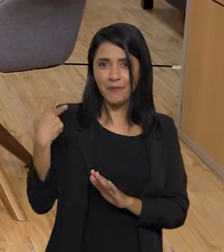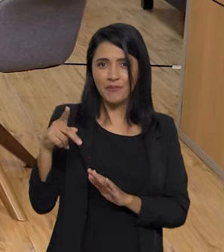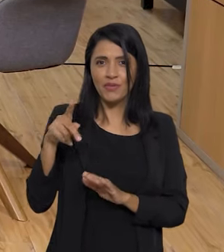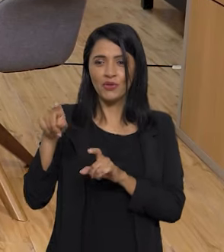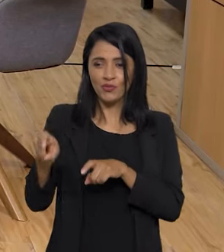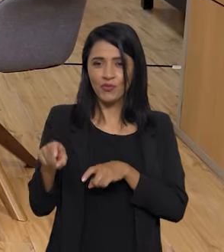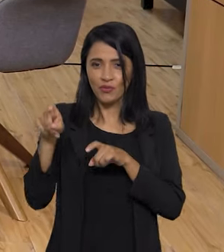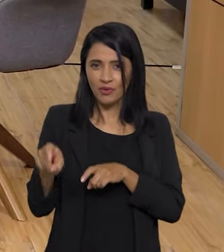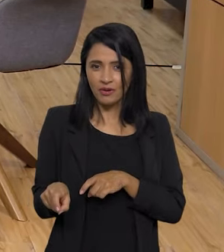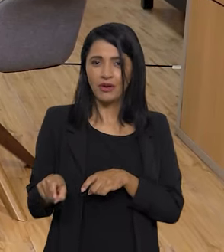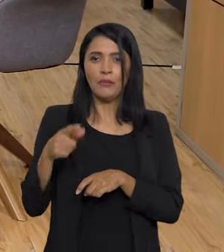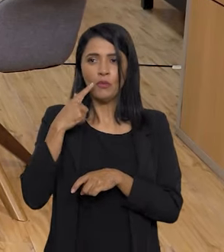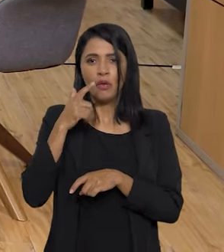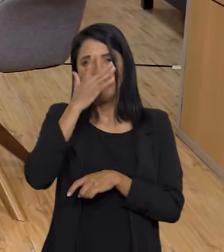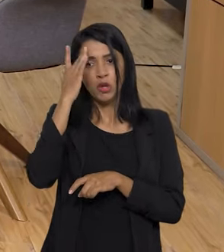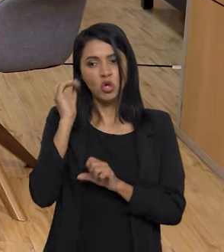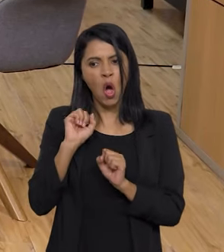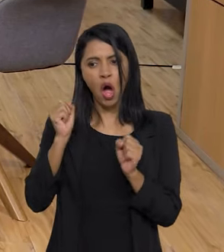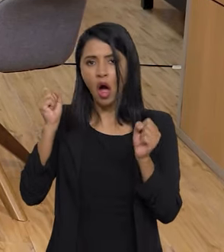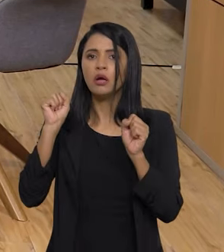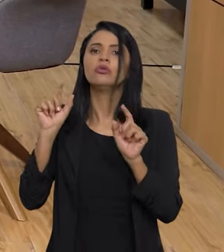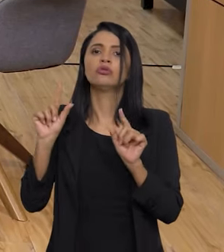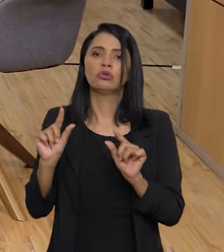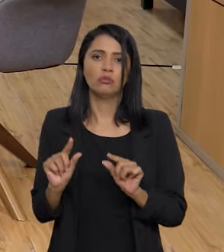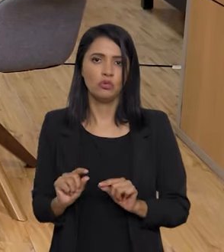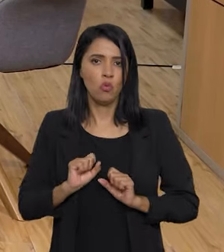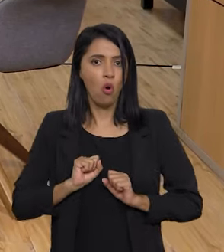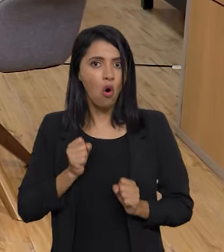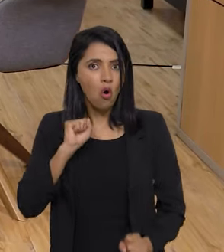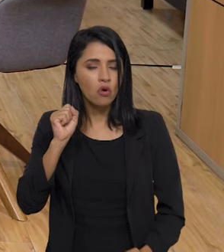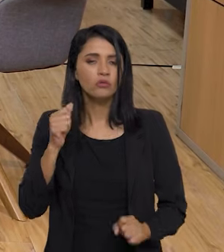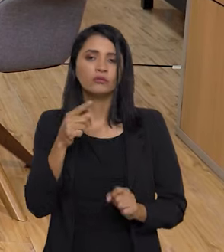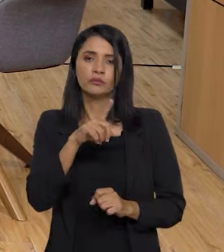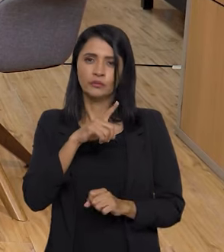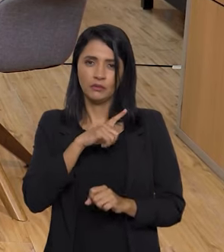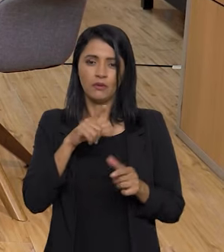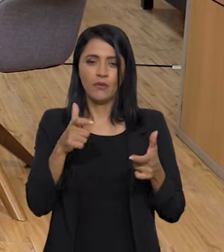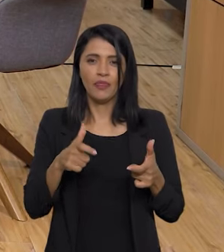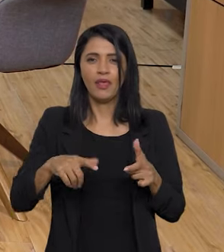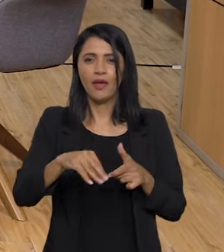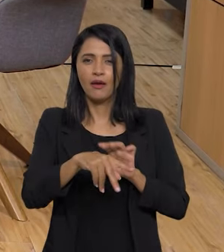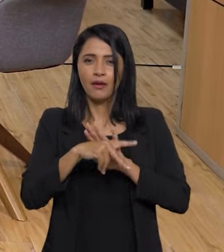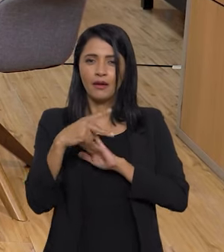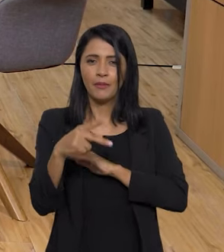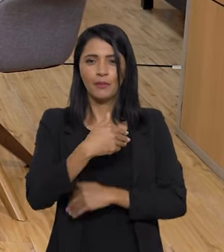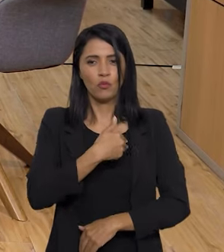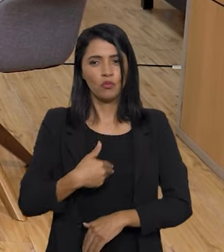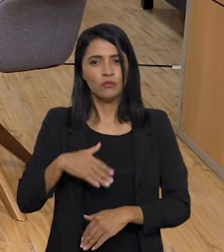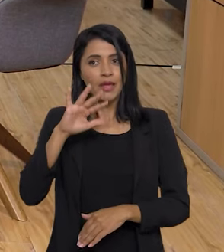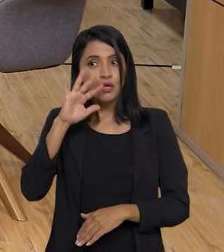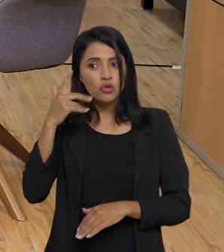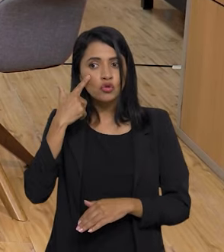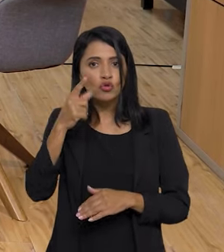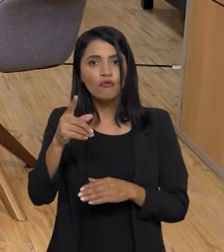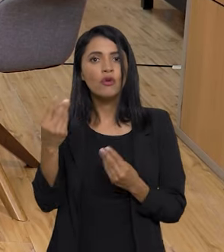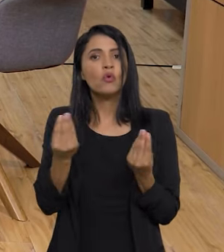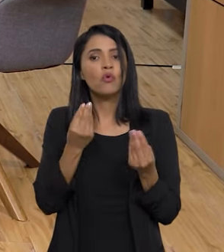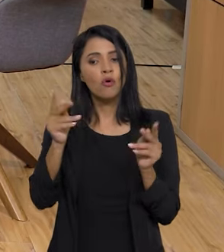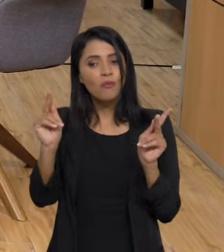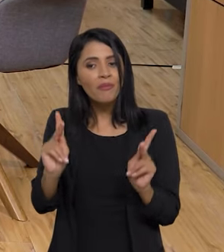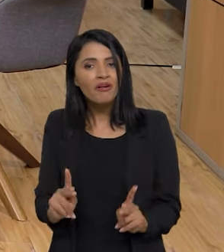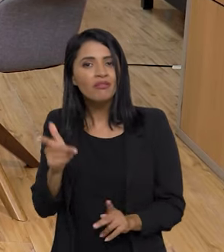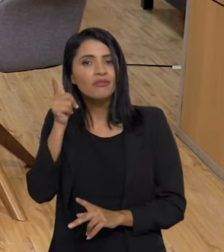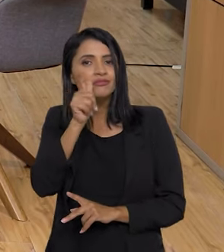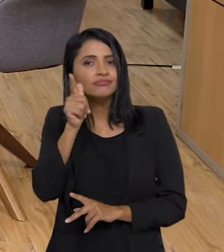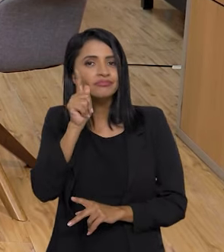E como tem políticas públicas através desse programa Terra da Gente, resolver a paz se dá por